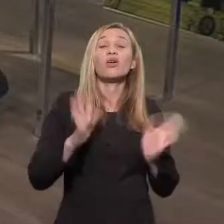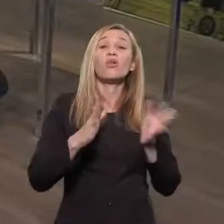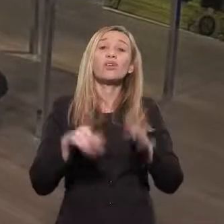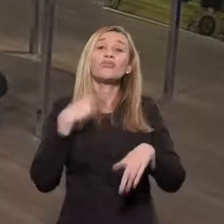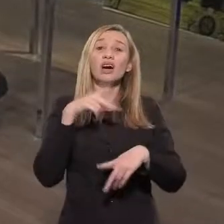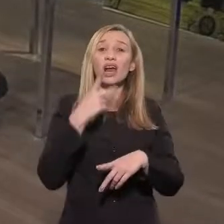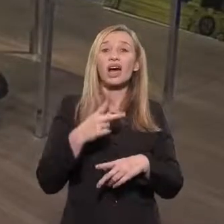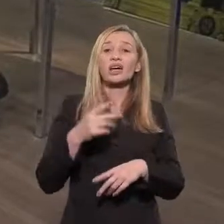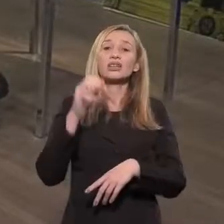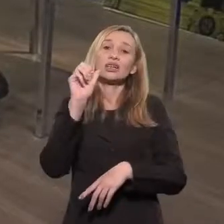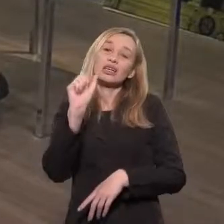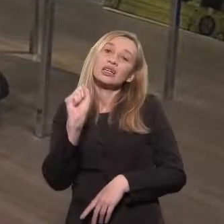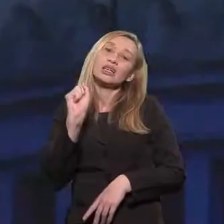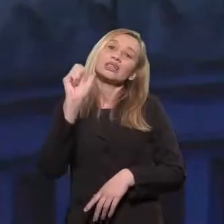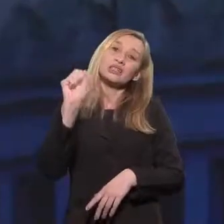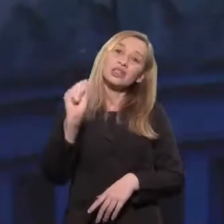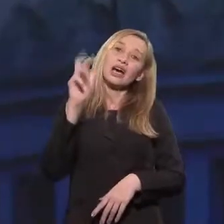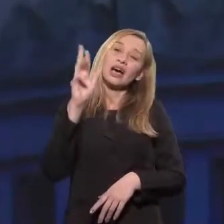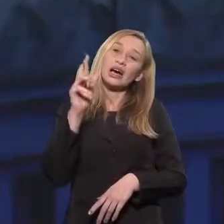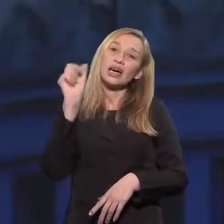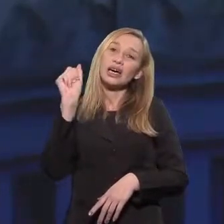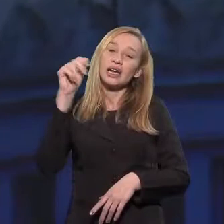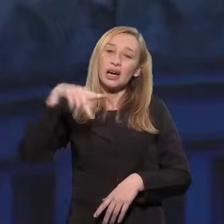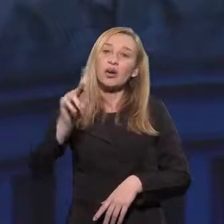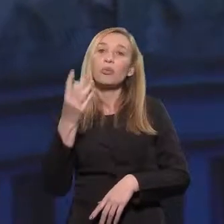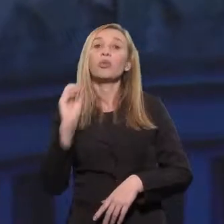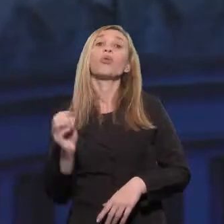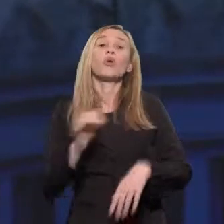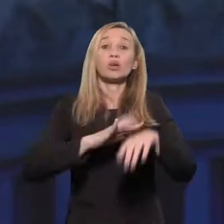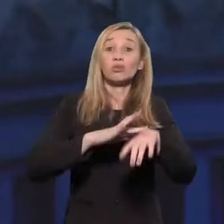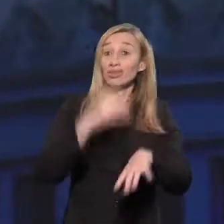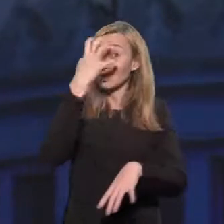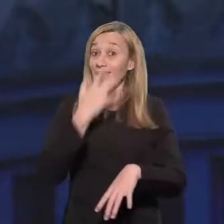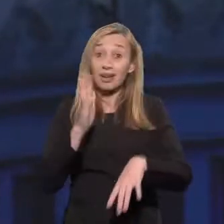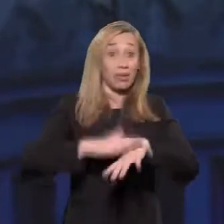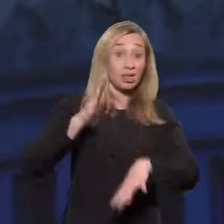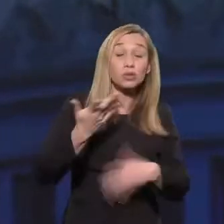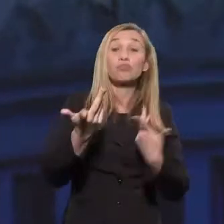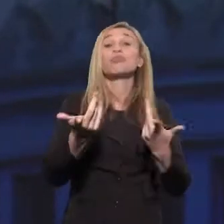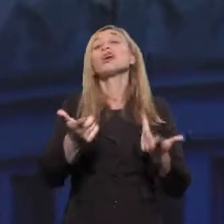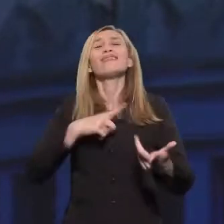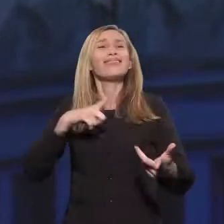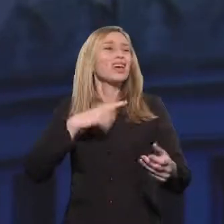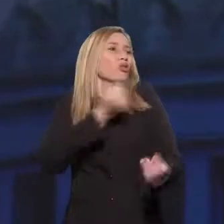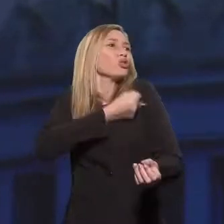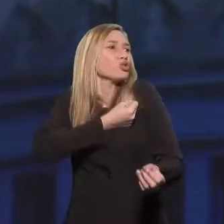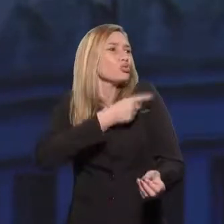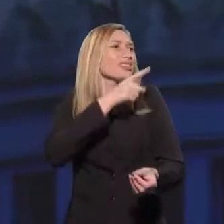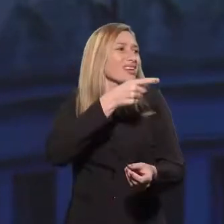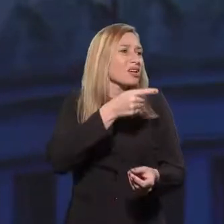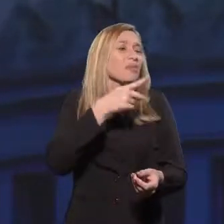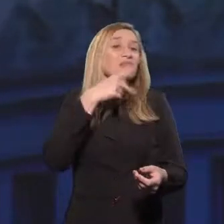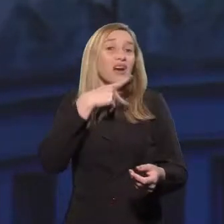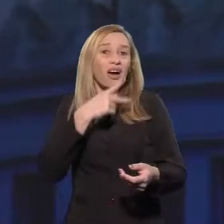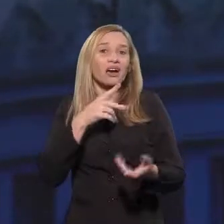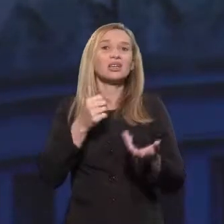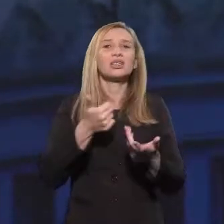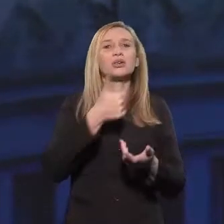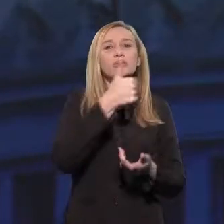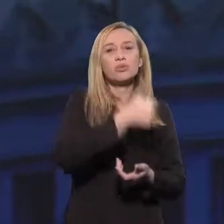queria trazer a questão do sarampo, que é uma doença até mais complicada, mais grave. Tem alguns dados aqui para a gente comentar. Em